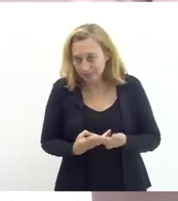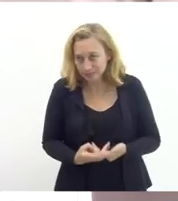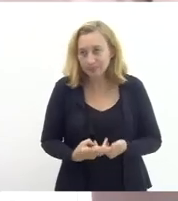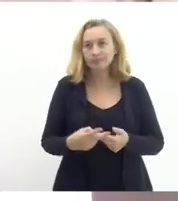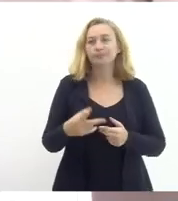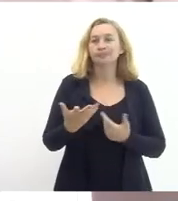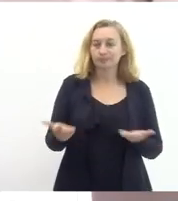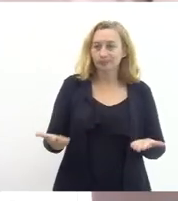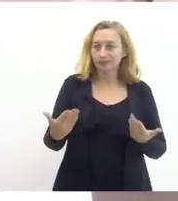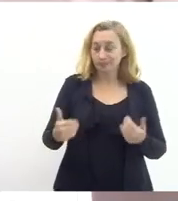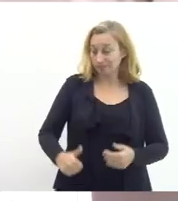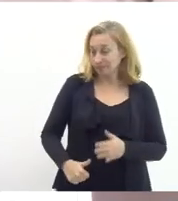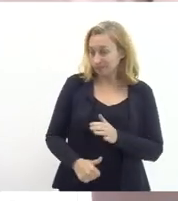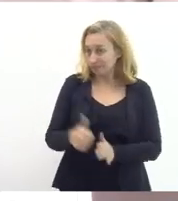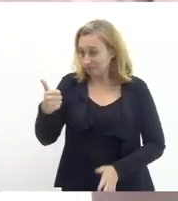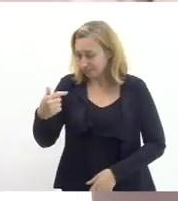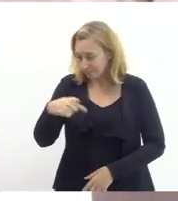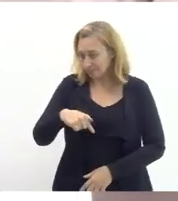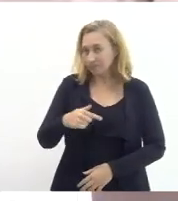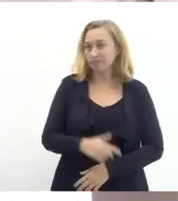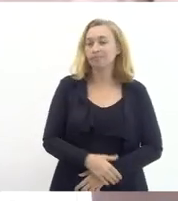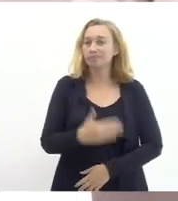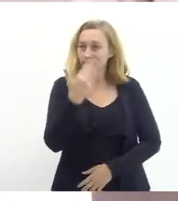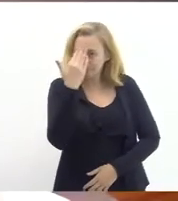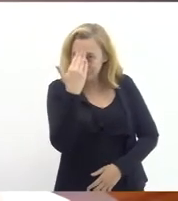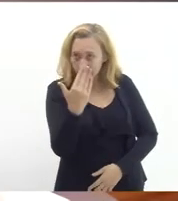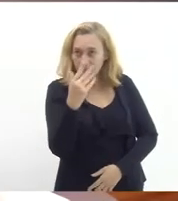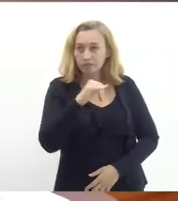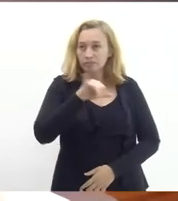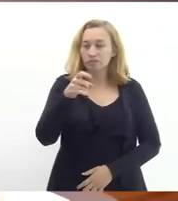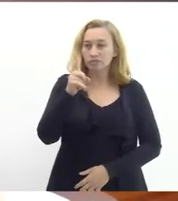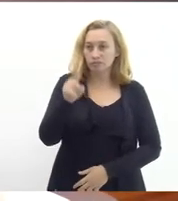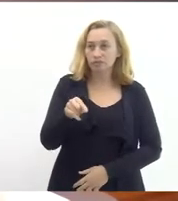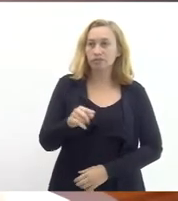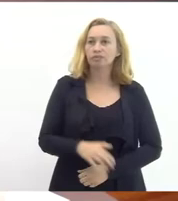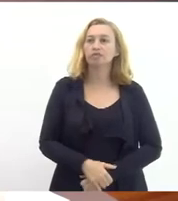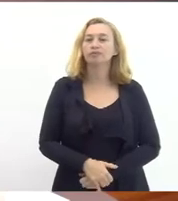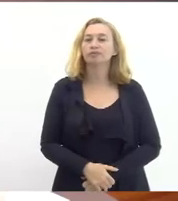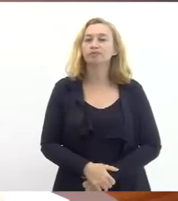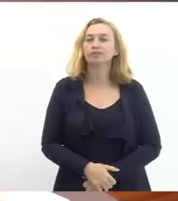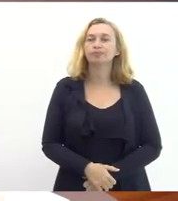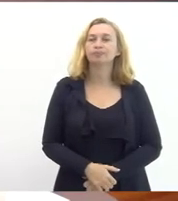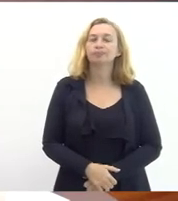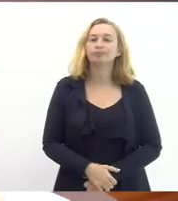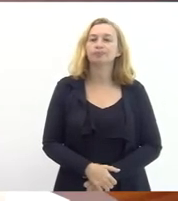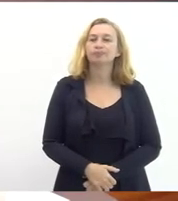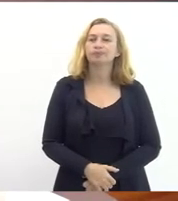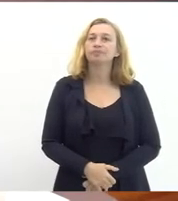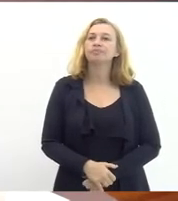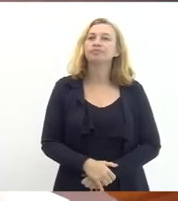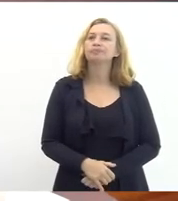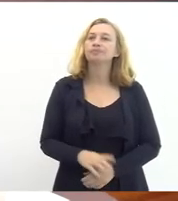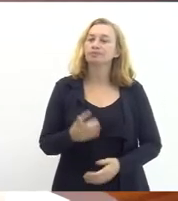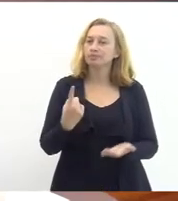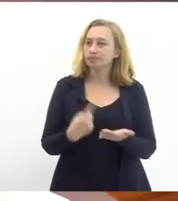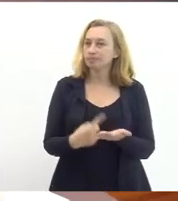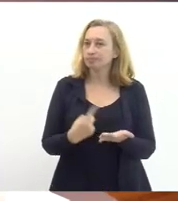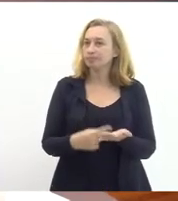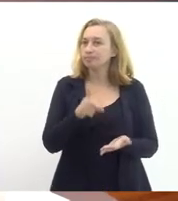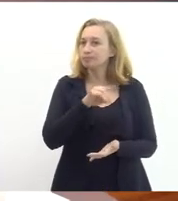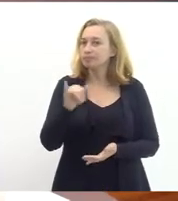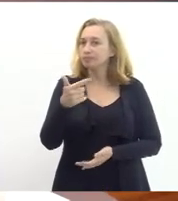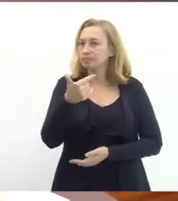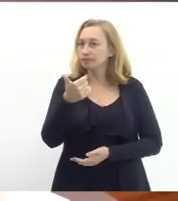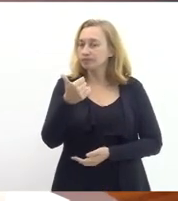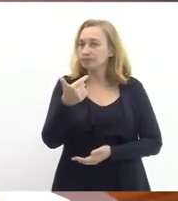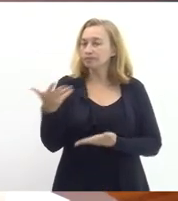debutante aqui pela primeira vez Obrigado Zé Wilson então a gente tem aí esse encontro já marcado no dia 12 vamos